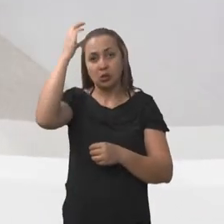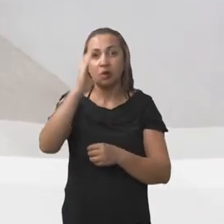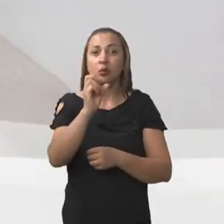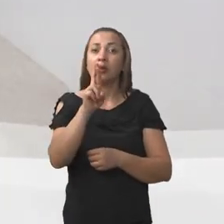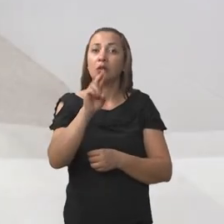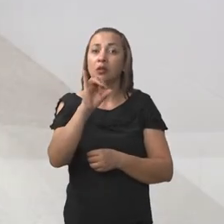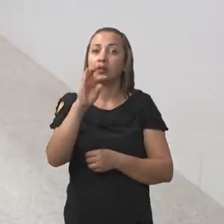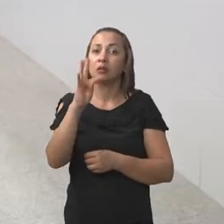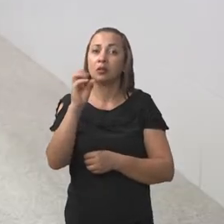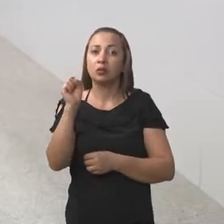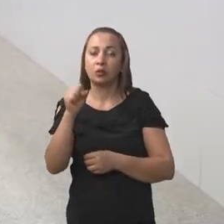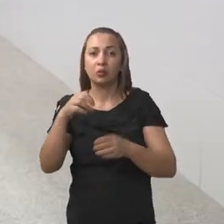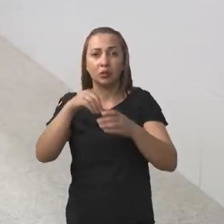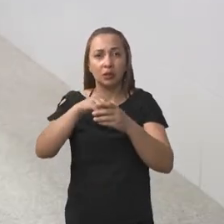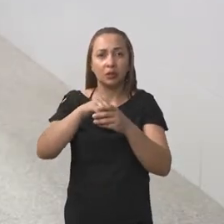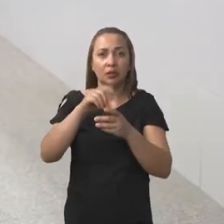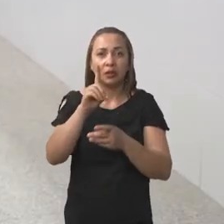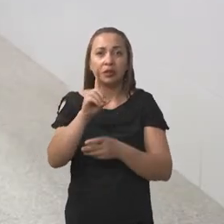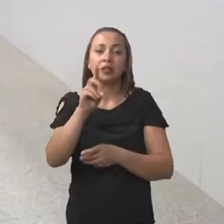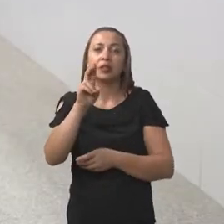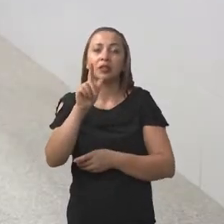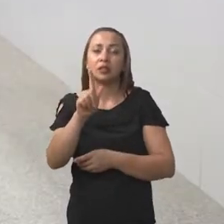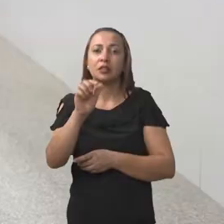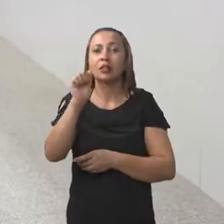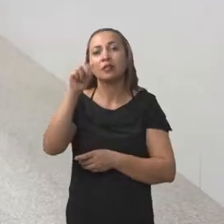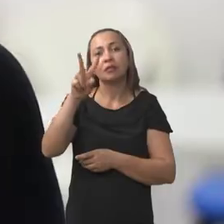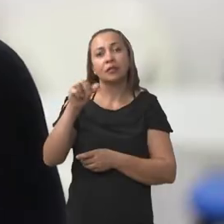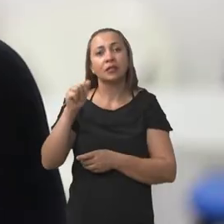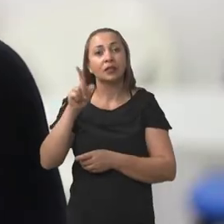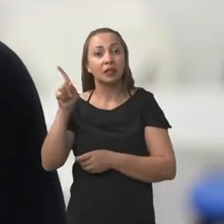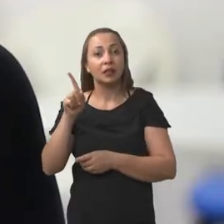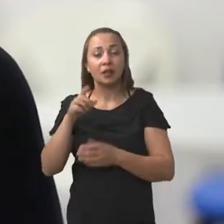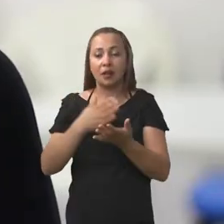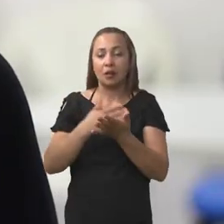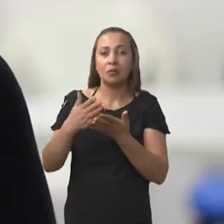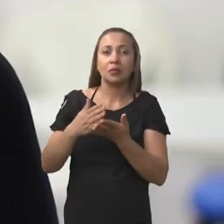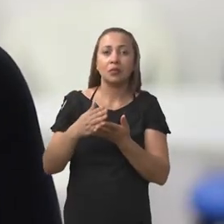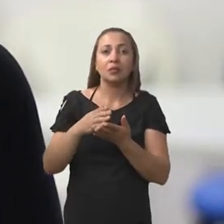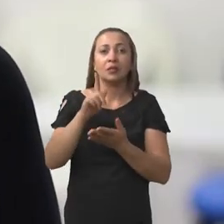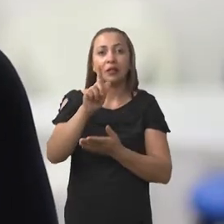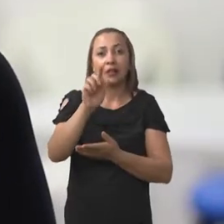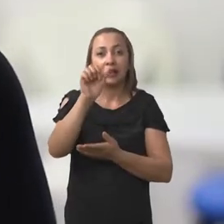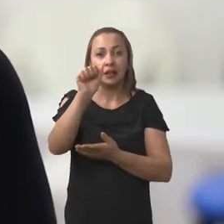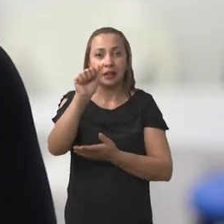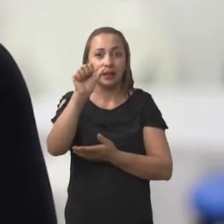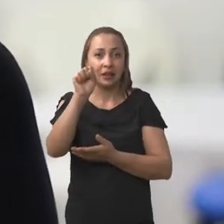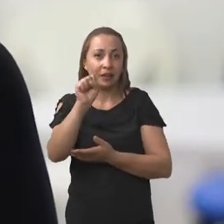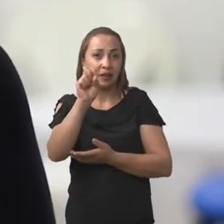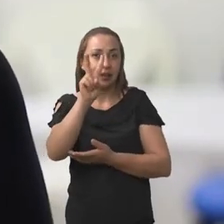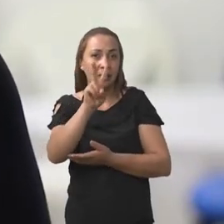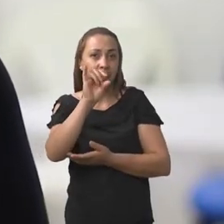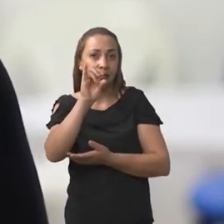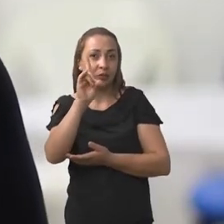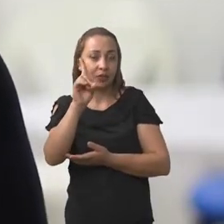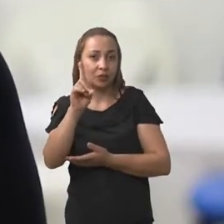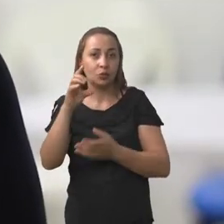dentro da DAGV de lá, nós estamos iniciando o GASVID, que é o grupo de homens, na parte da manhã, e